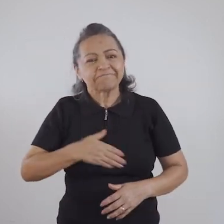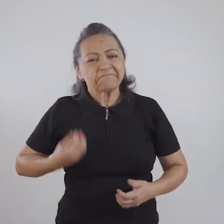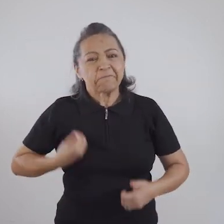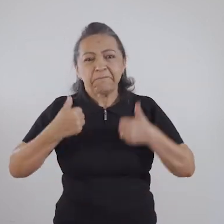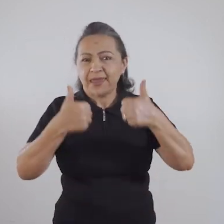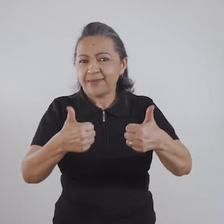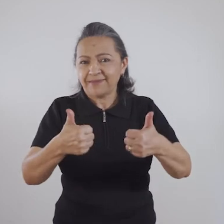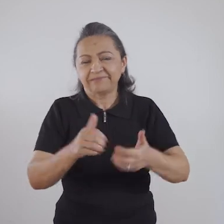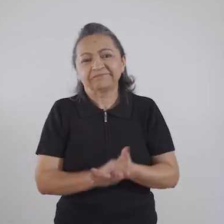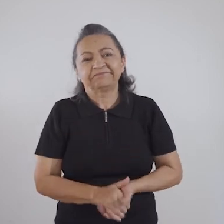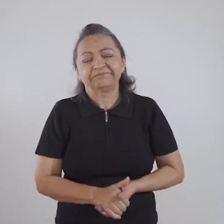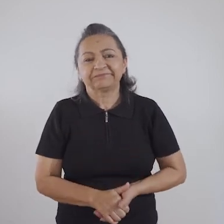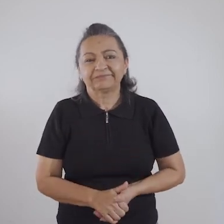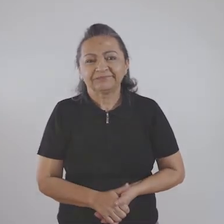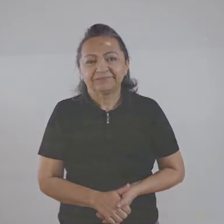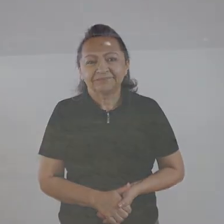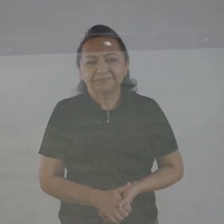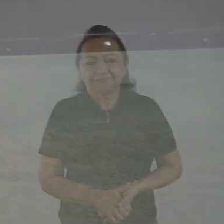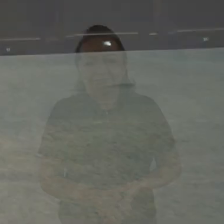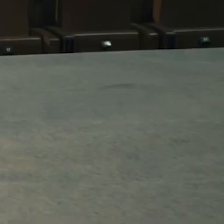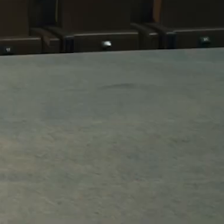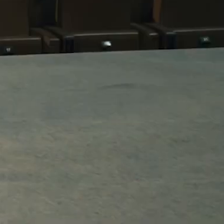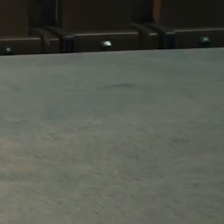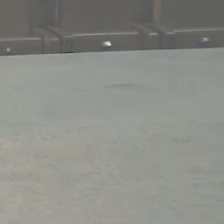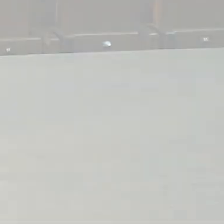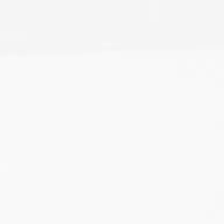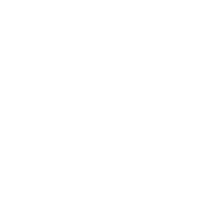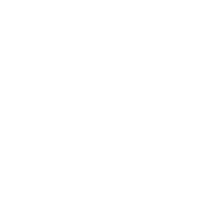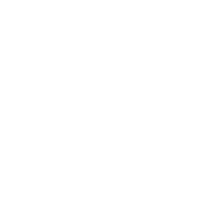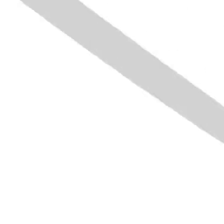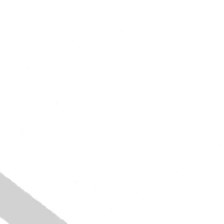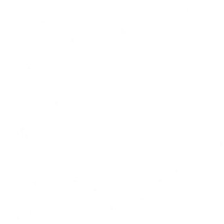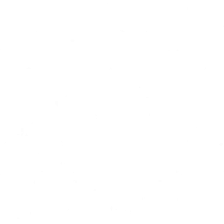como tem que ser, lhe fazendo feliz, lhe fazendo bem. É isso.